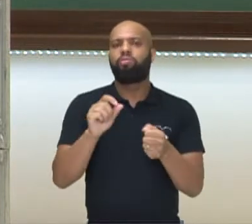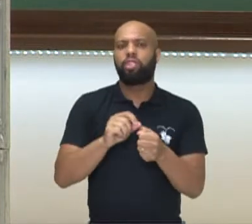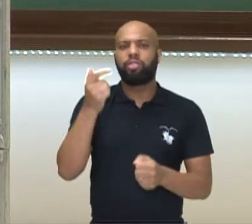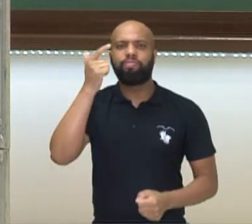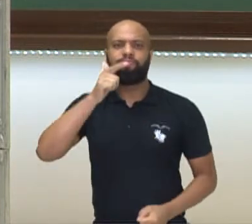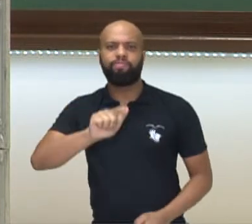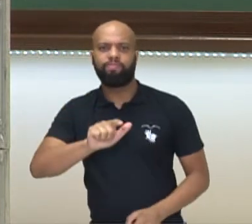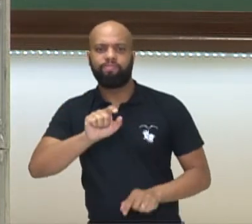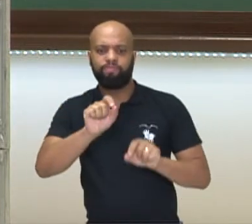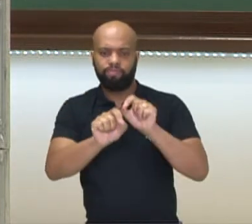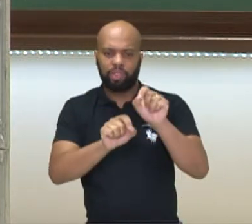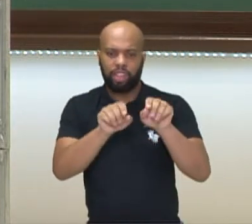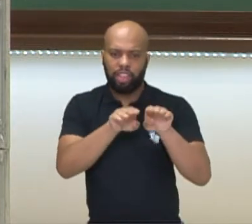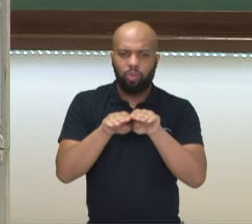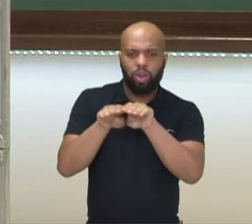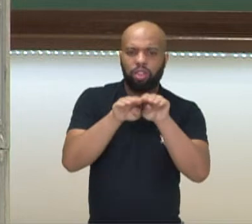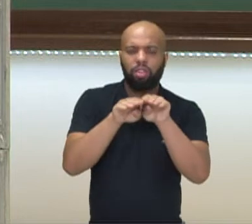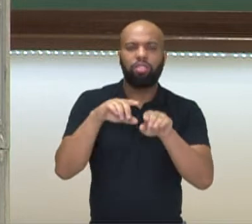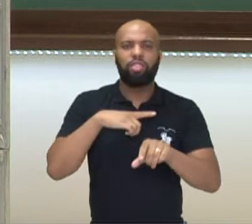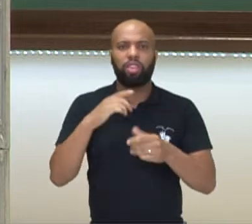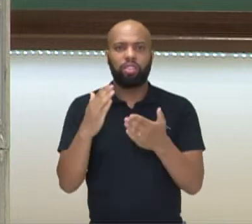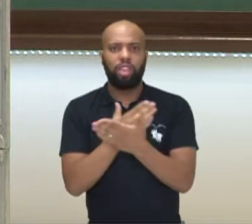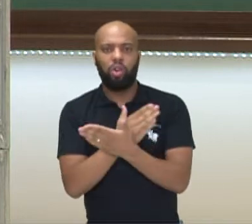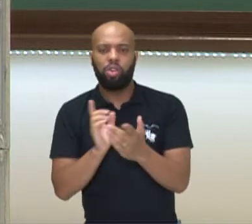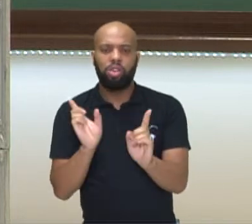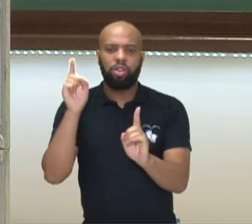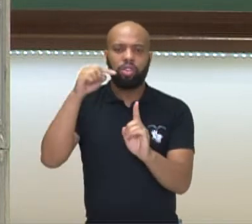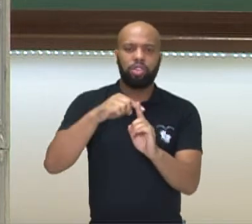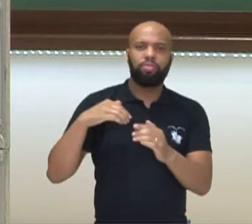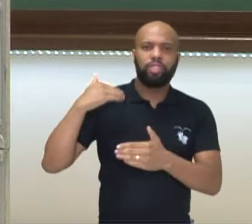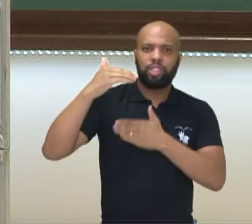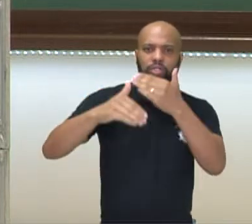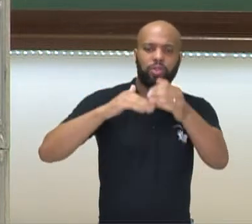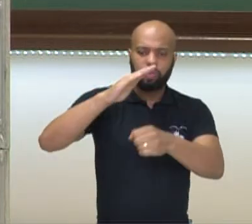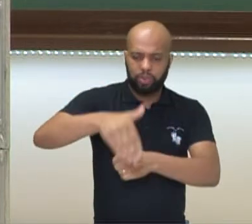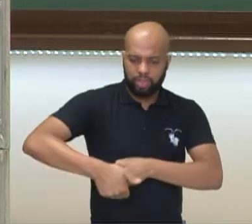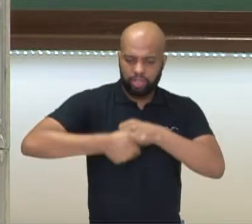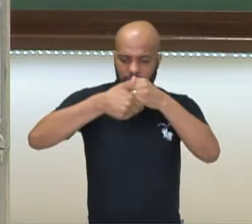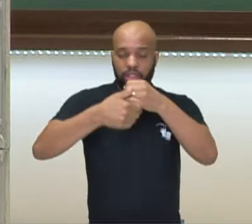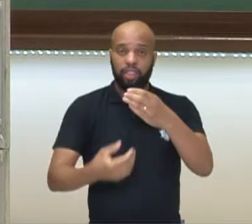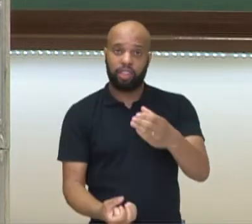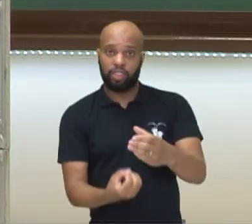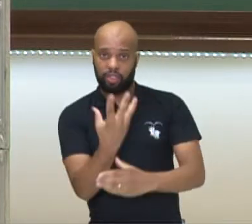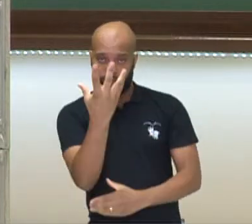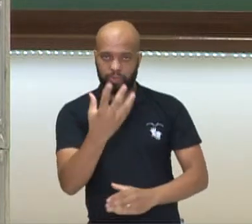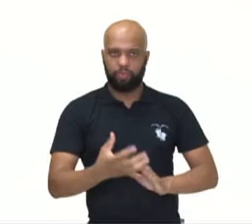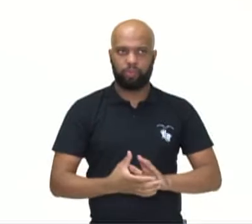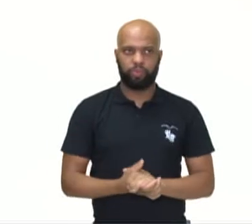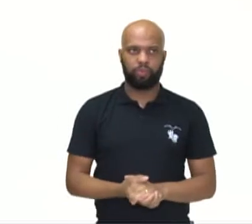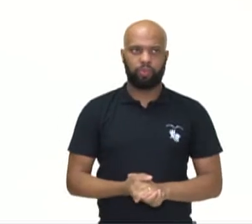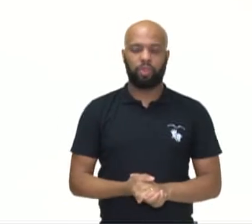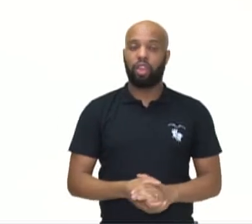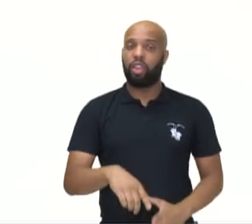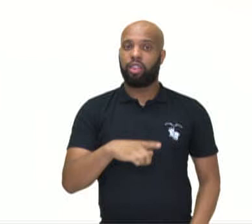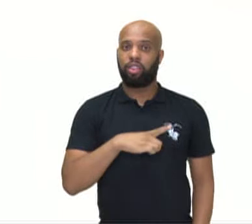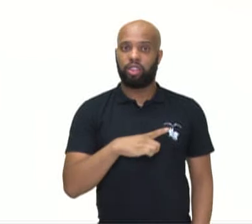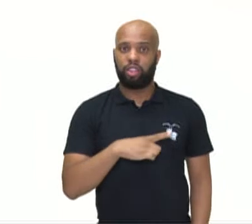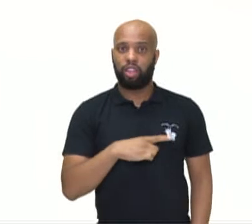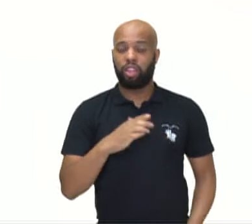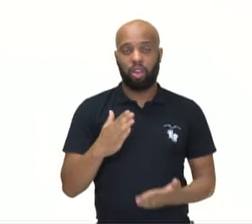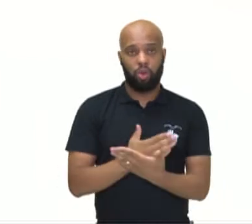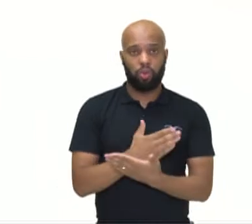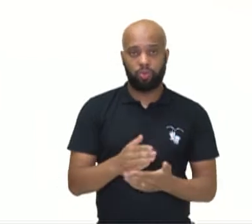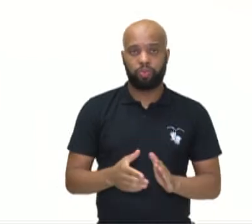mais igualitário, vários pilares de um objetivo de desenvolvimento sustentável foram feitos. Nós podemos citar